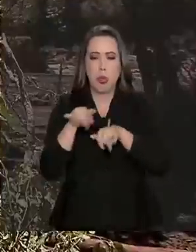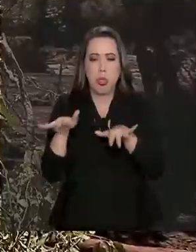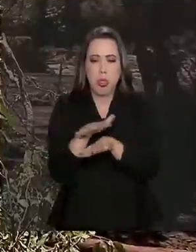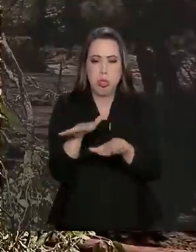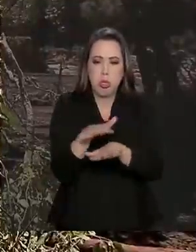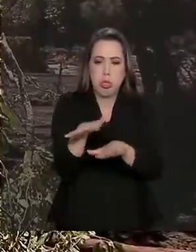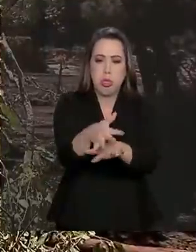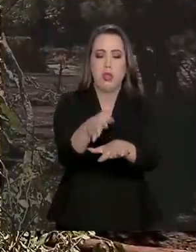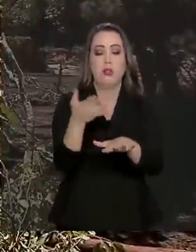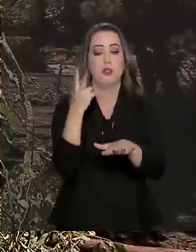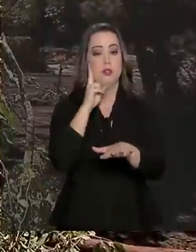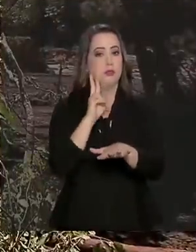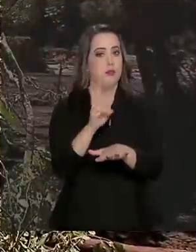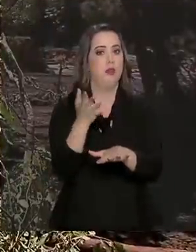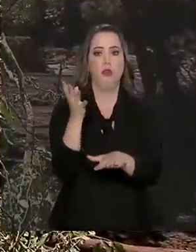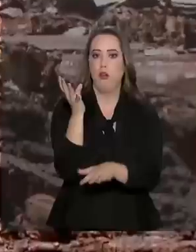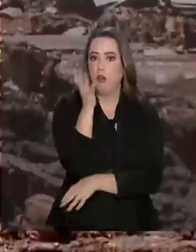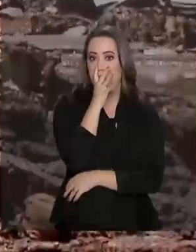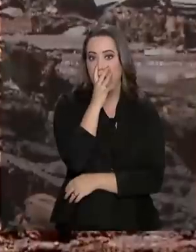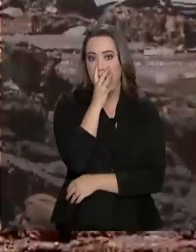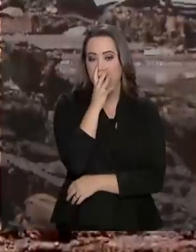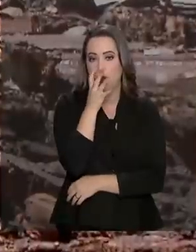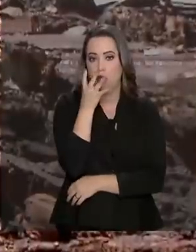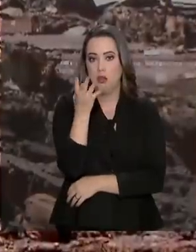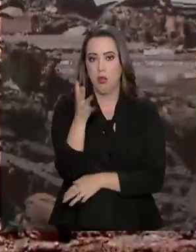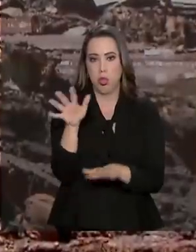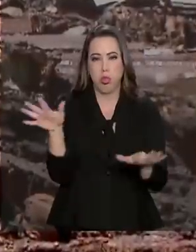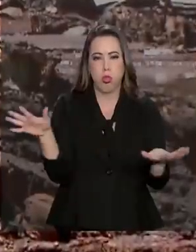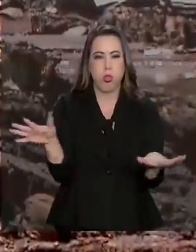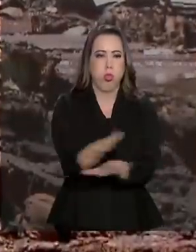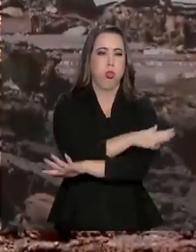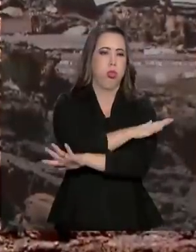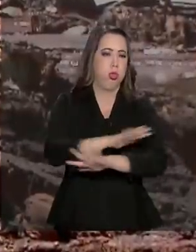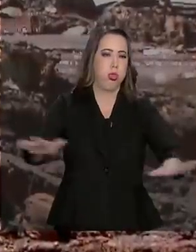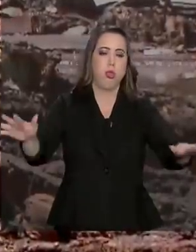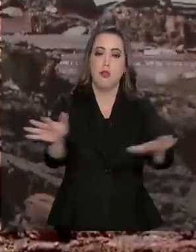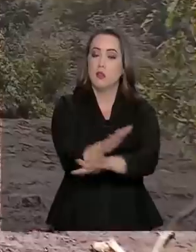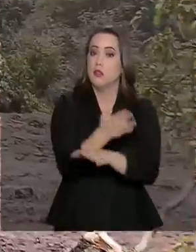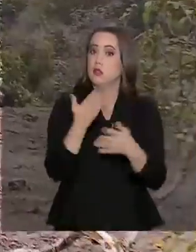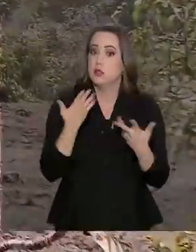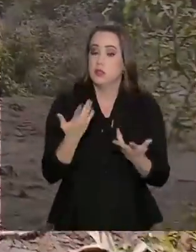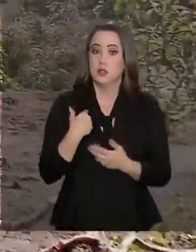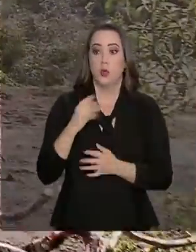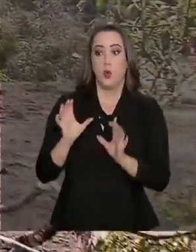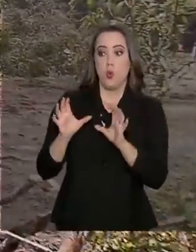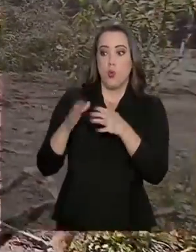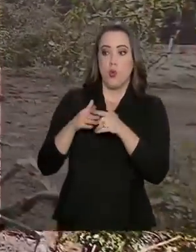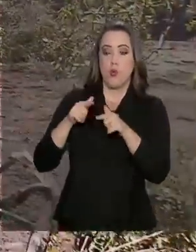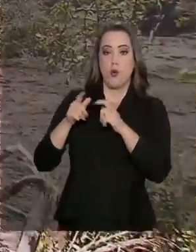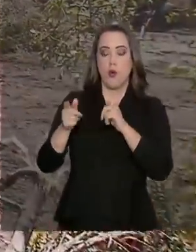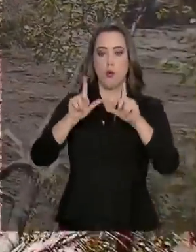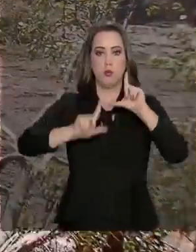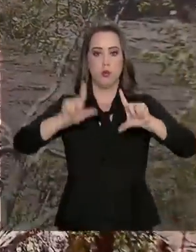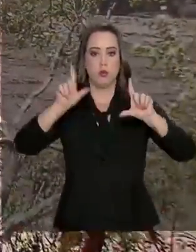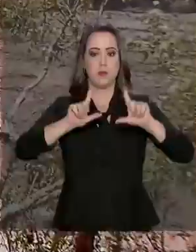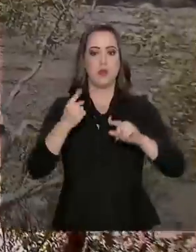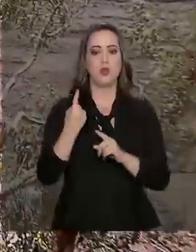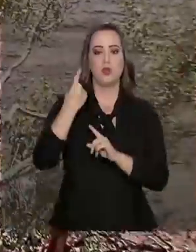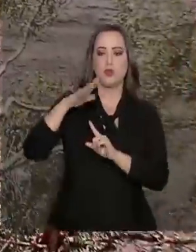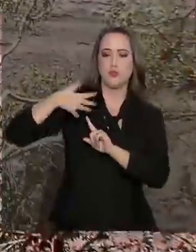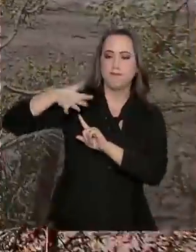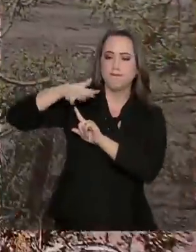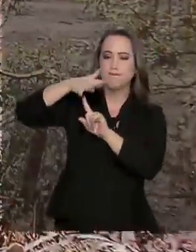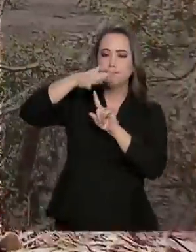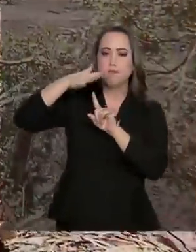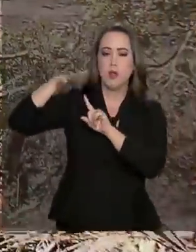essa tragédia e é impressionante a devastação que a lama provocou quando eu e minha equipe chegamos lá, um helicóptero do Corpo de